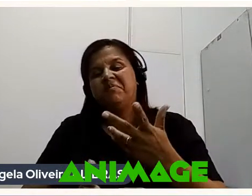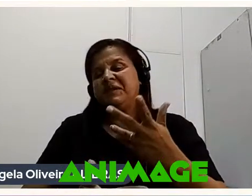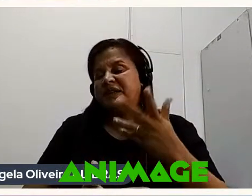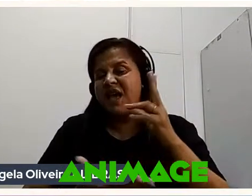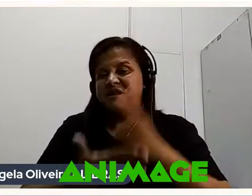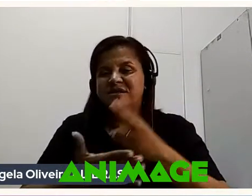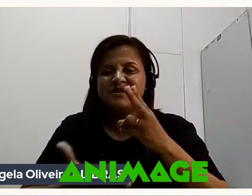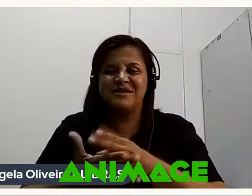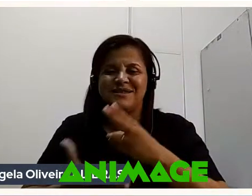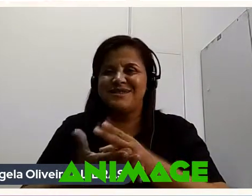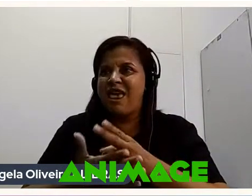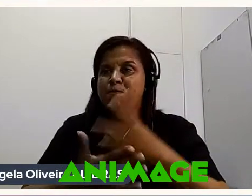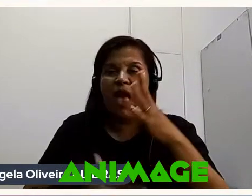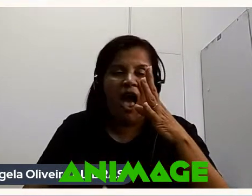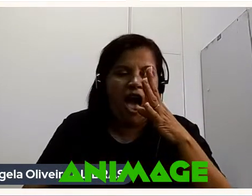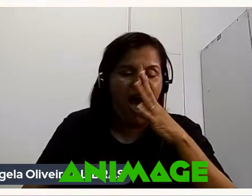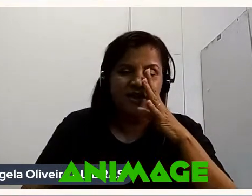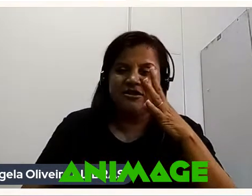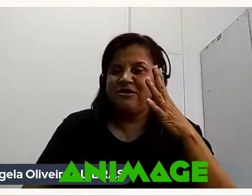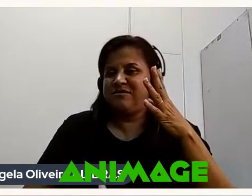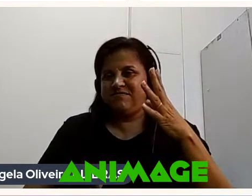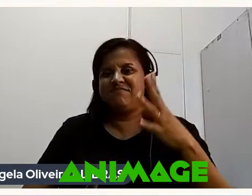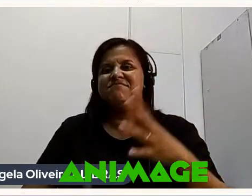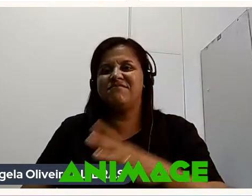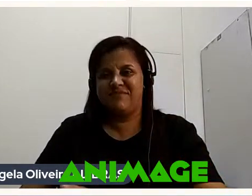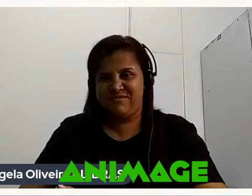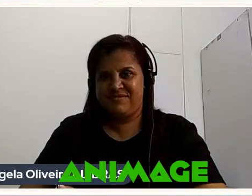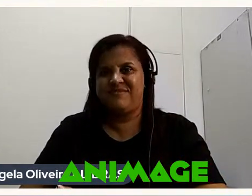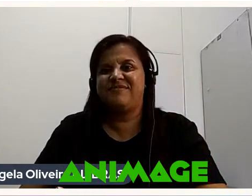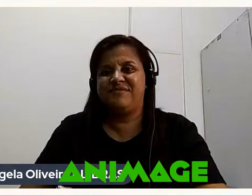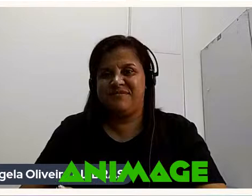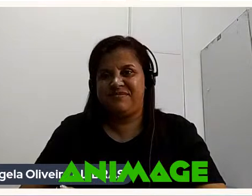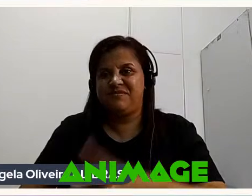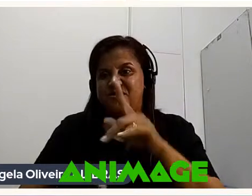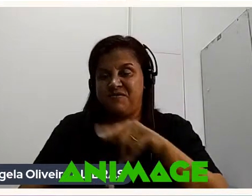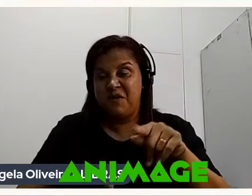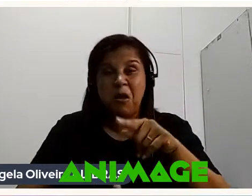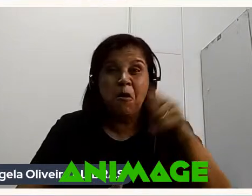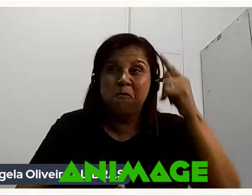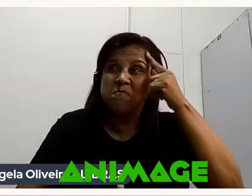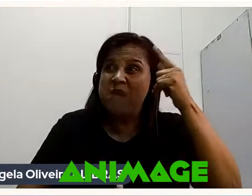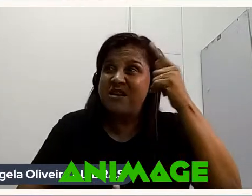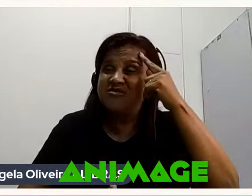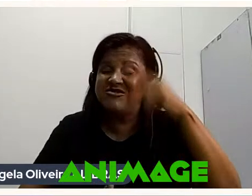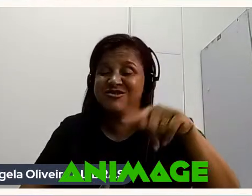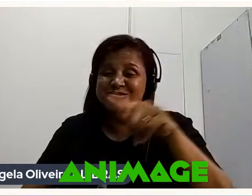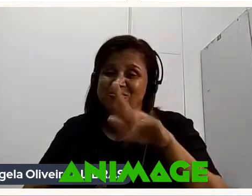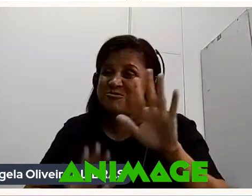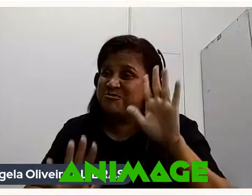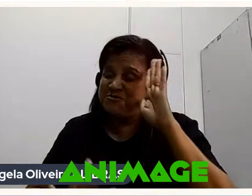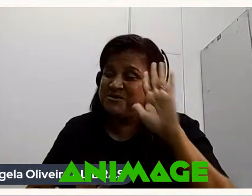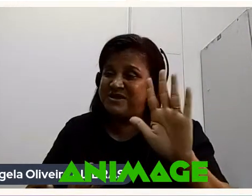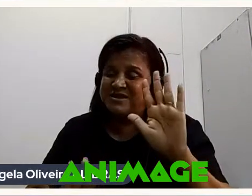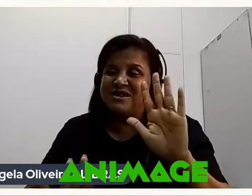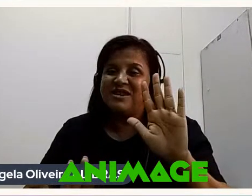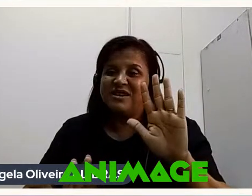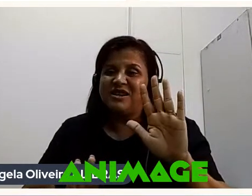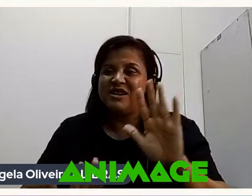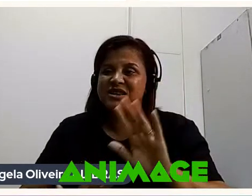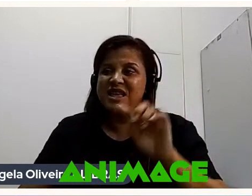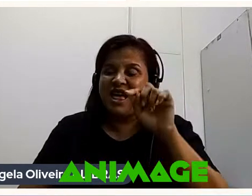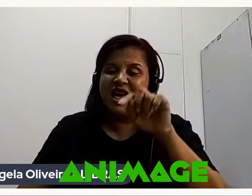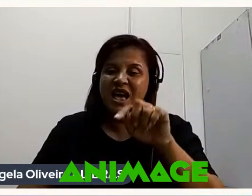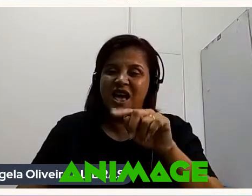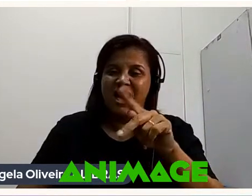Admiro muito Mesmo Eu imagino Eu não sei Mas eu imagino A epopeia